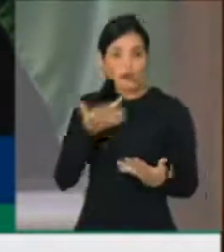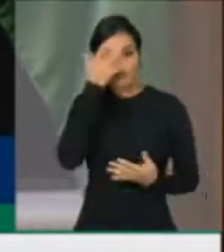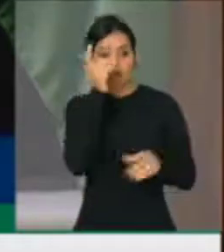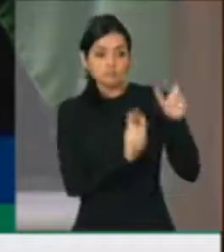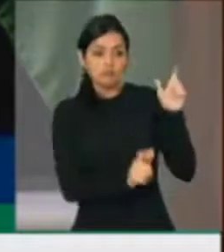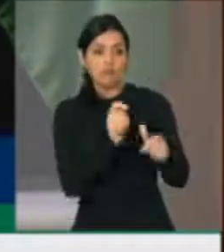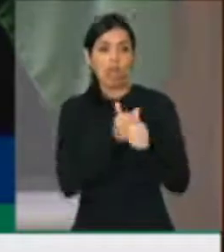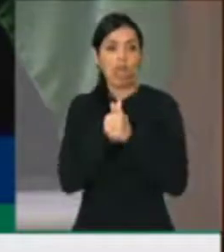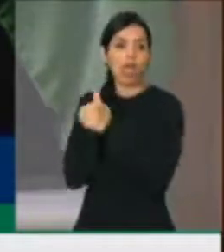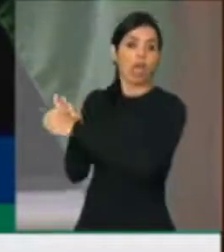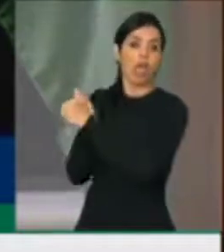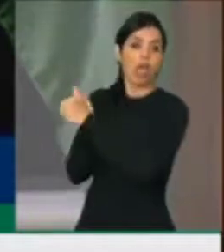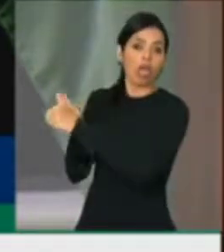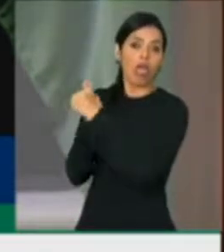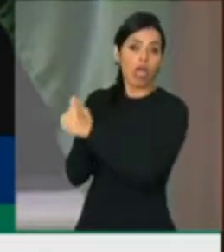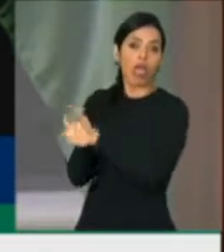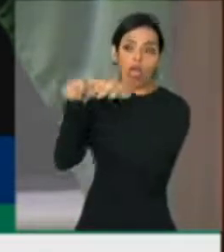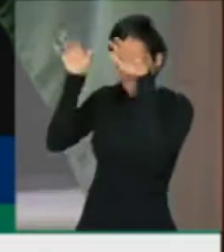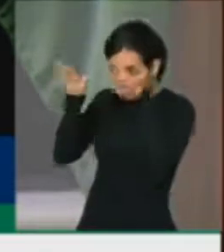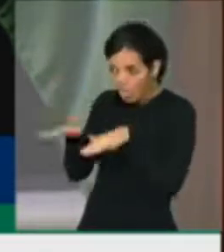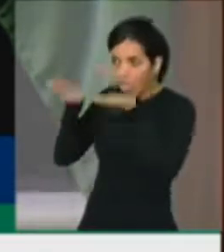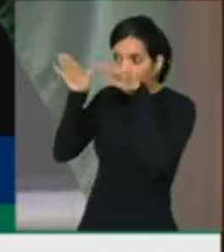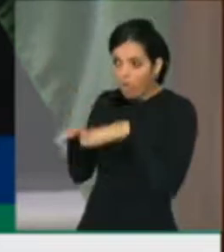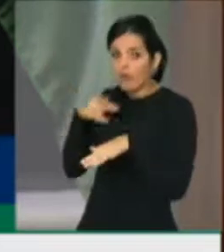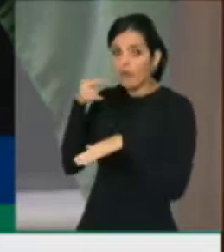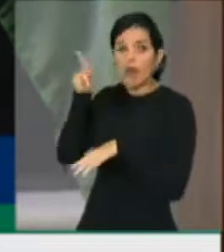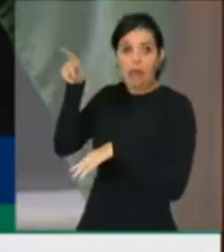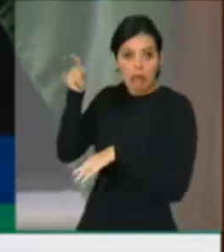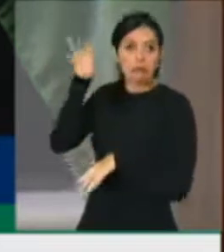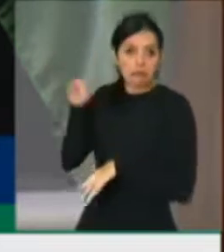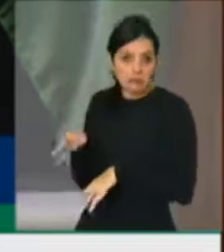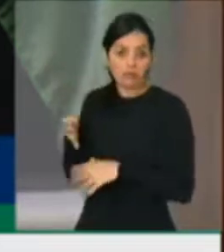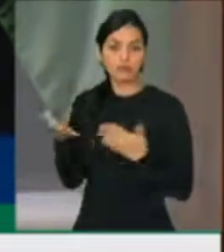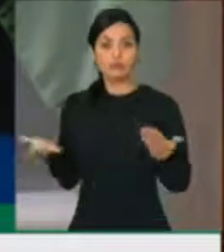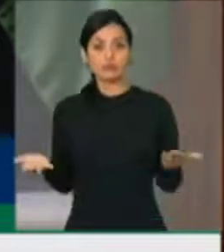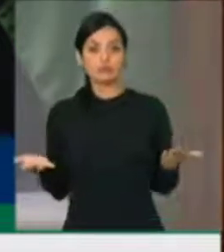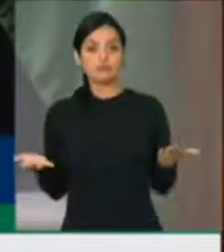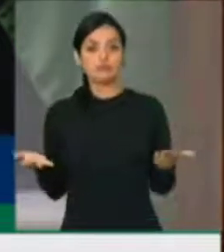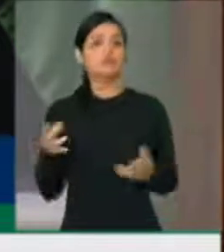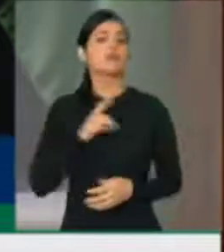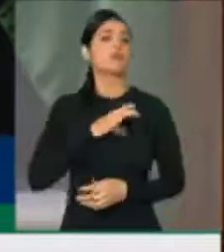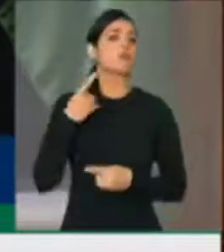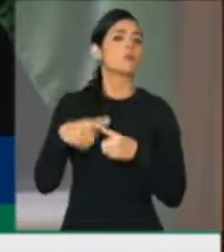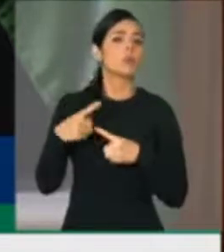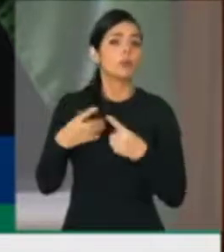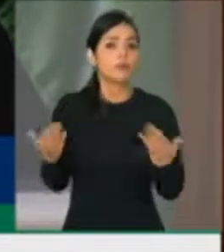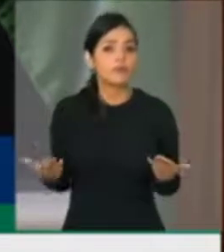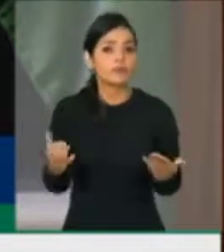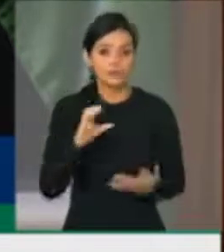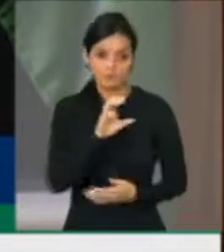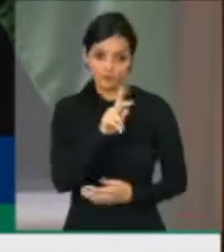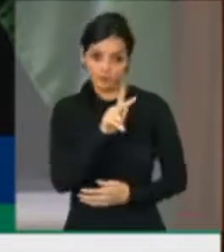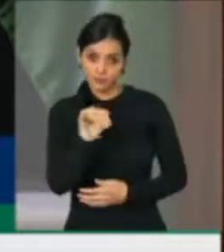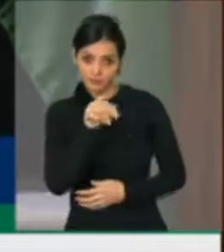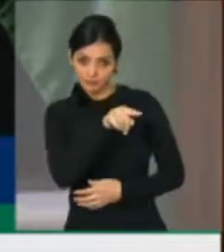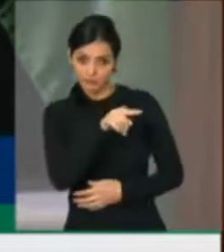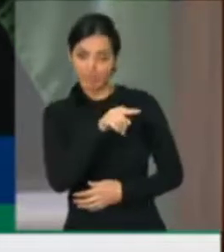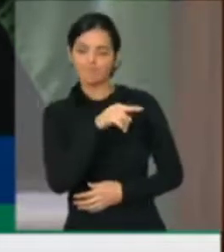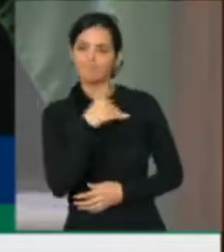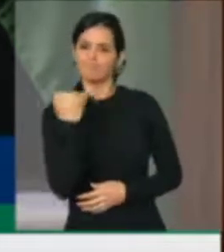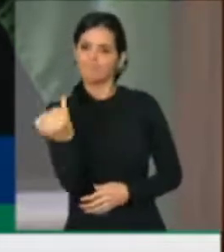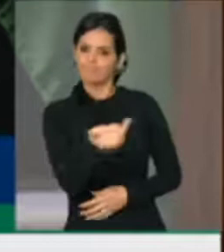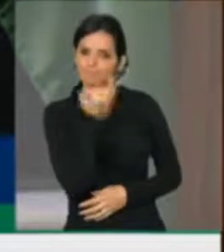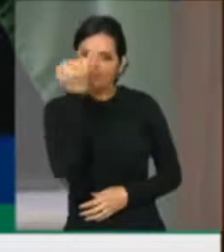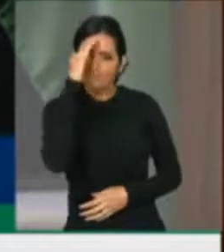seguem como uma boiada? Ora, senhor presidente, essa CPI é fundamental. Ela tem que